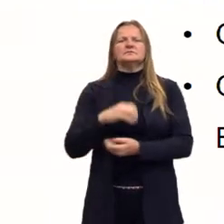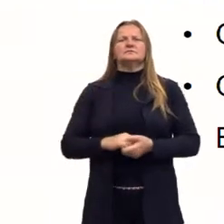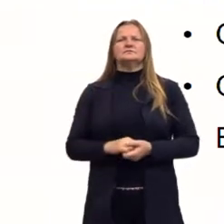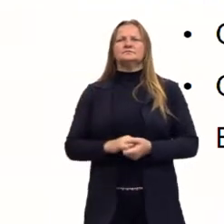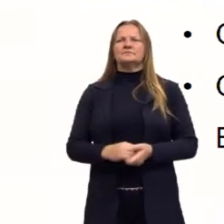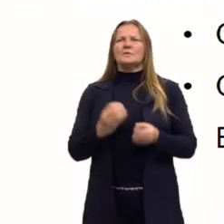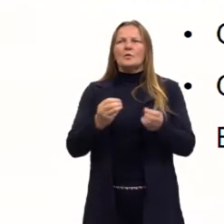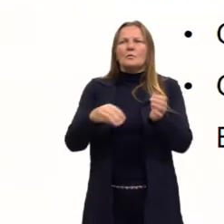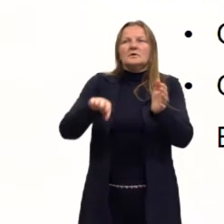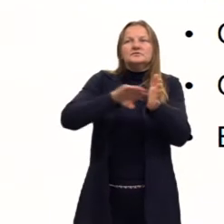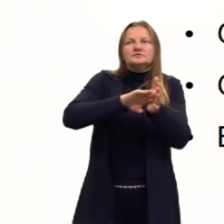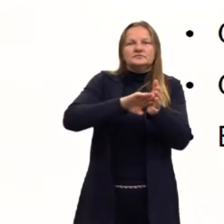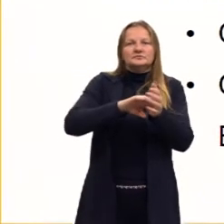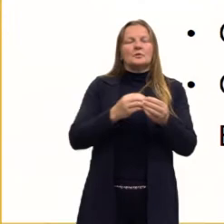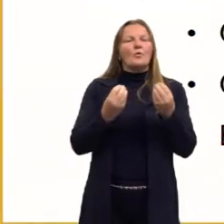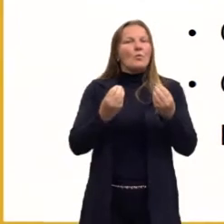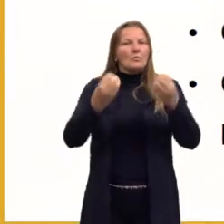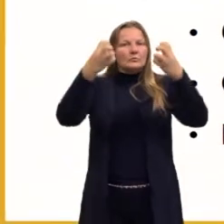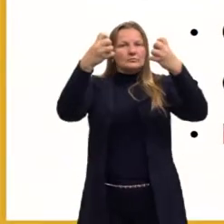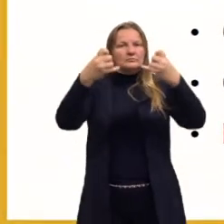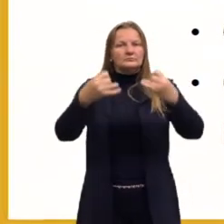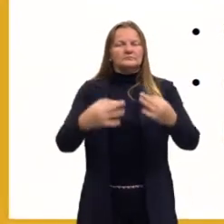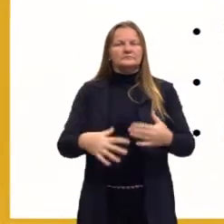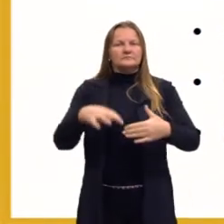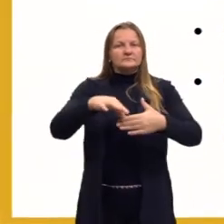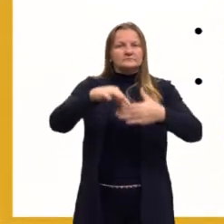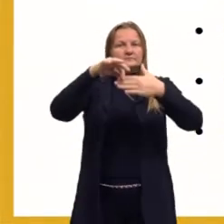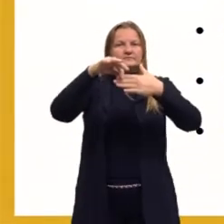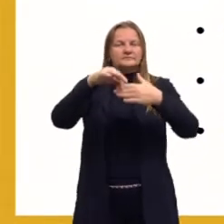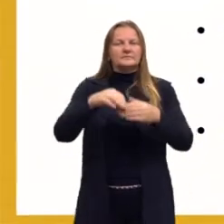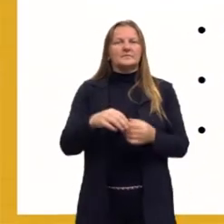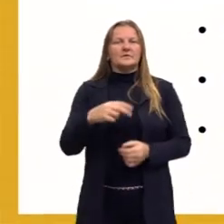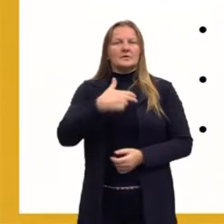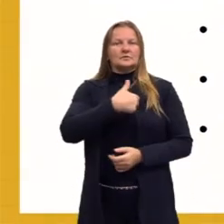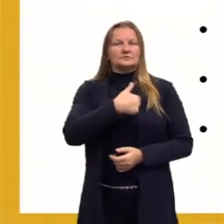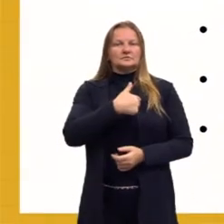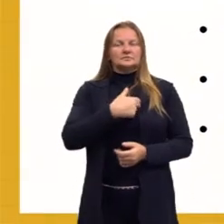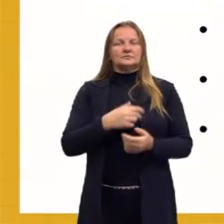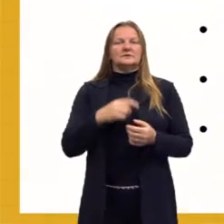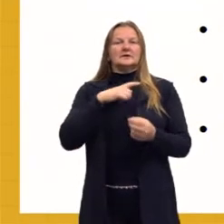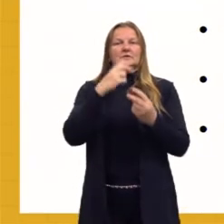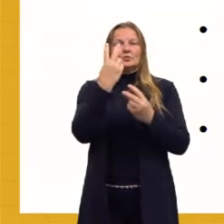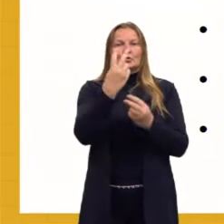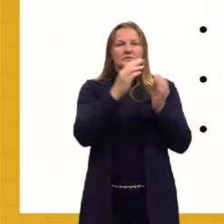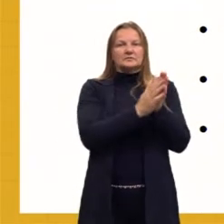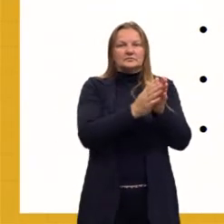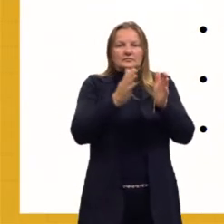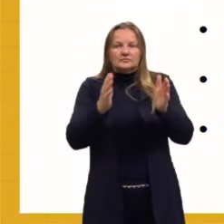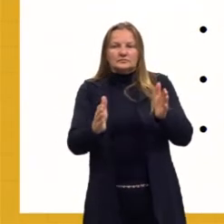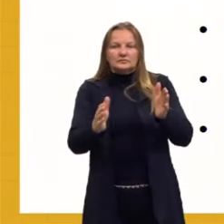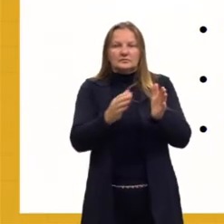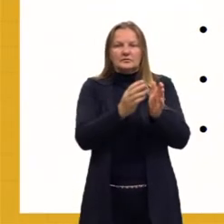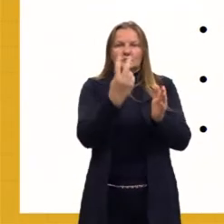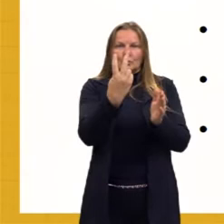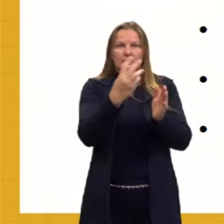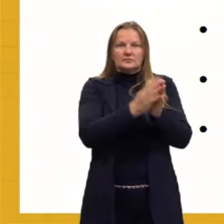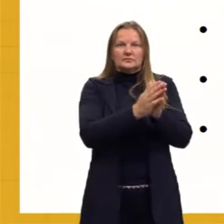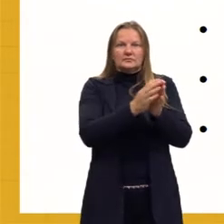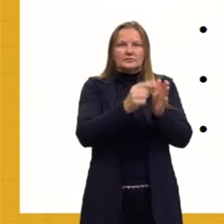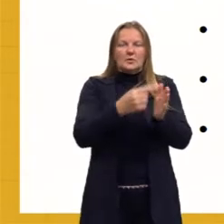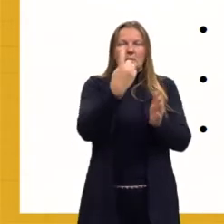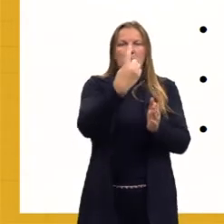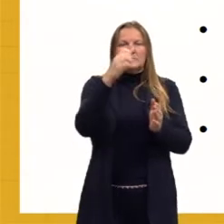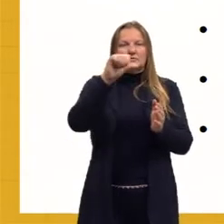como ele chega ao poder? A gente precisa ressaltar que Getúlio tem dois mandatos, um começa em